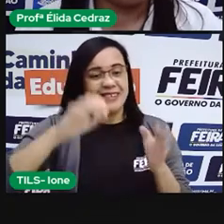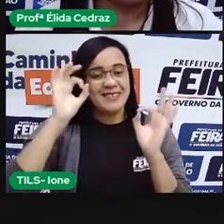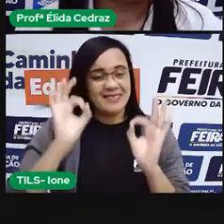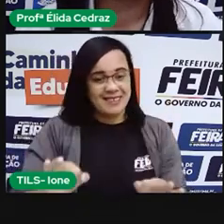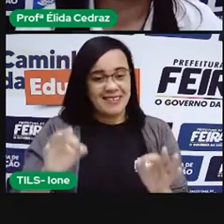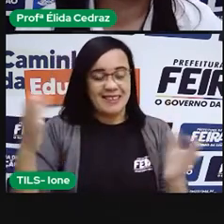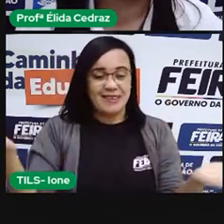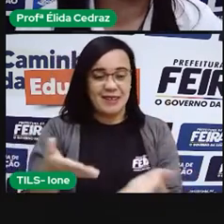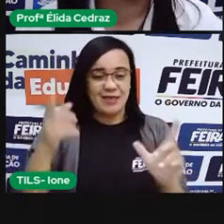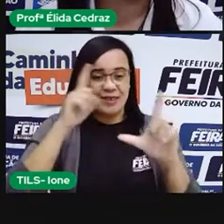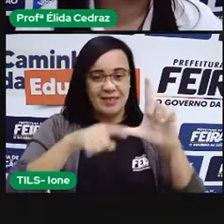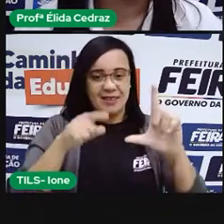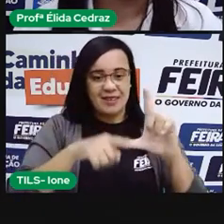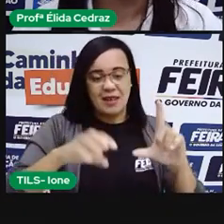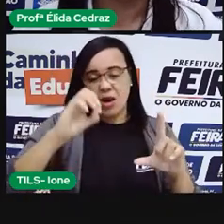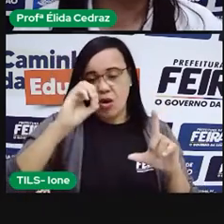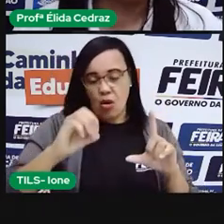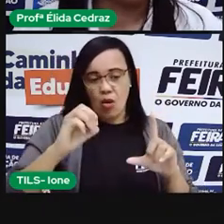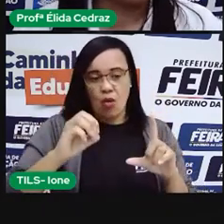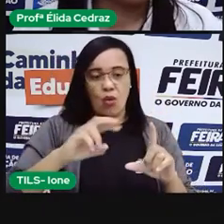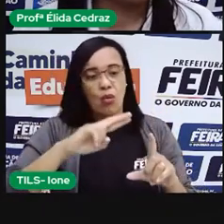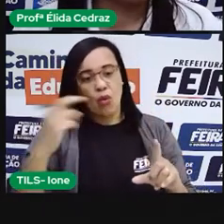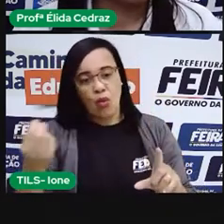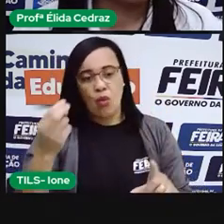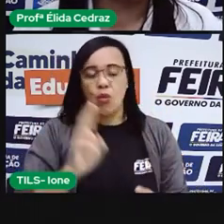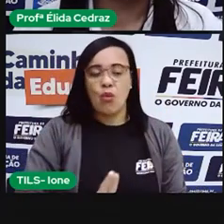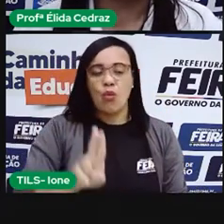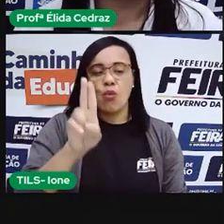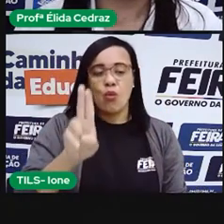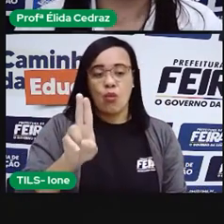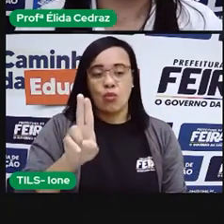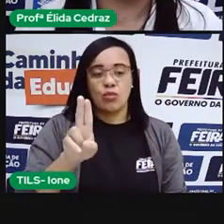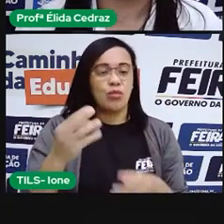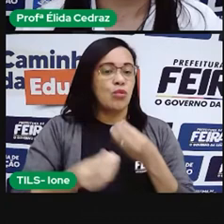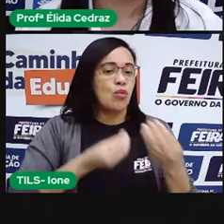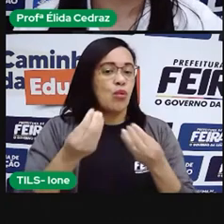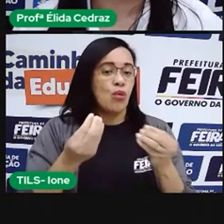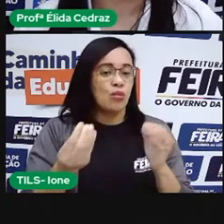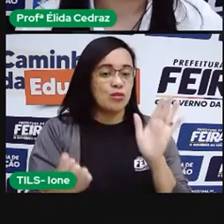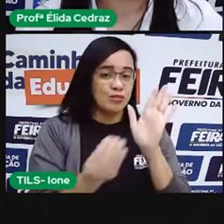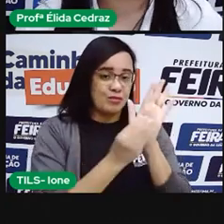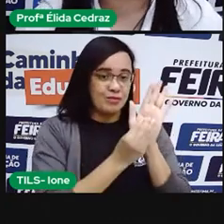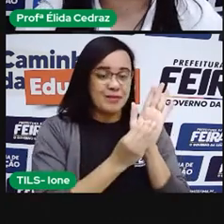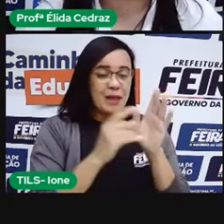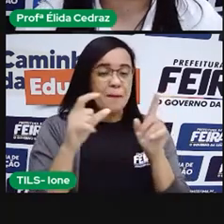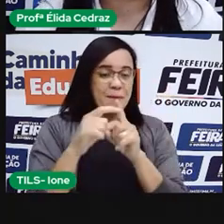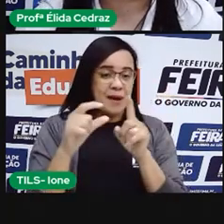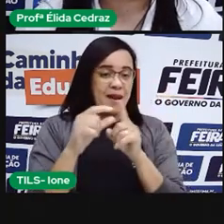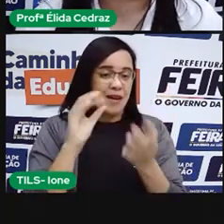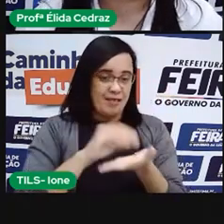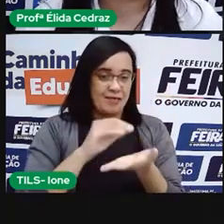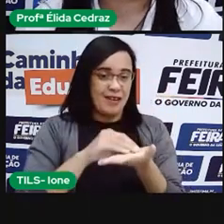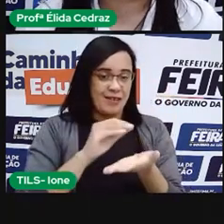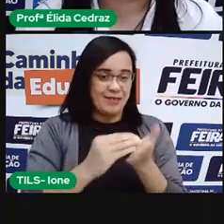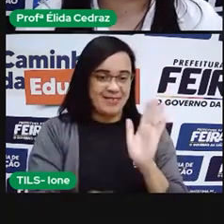O ou a letrinha U. Vamos completar as palavras? Vamos lá. Cabelo.